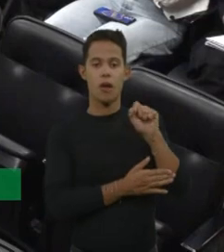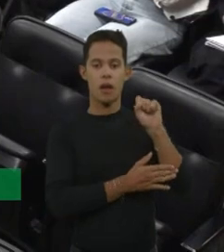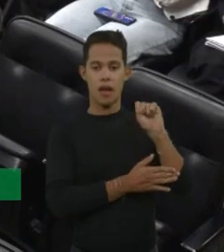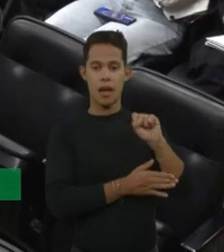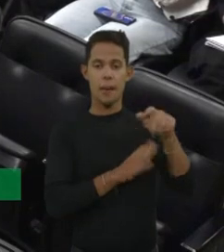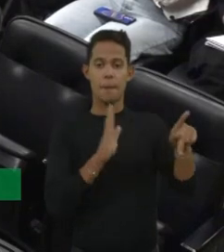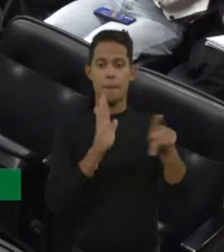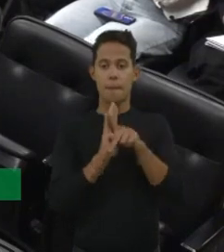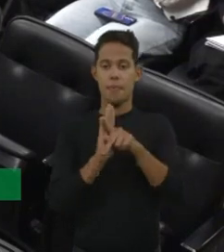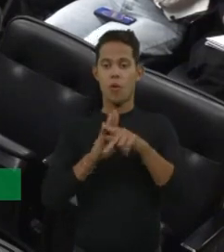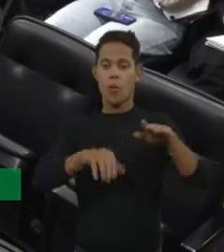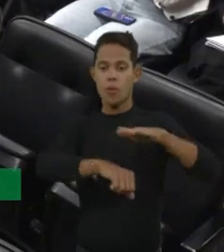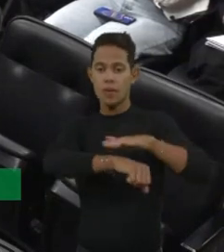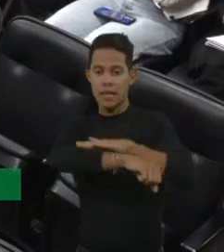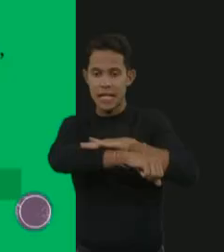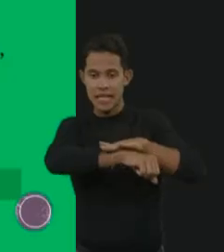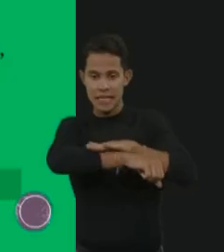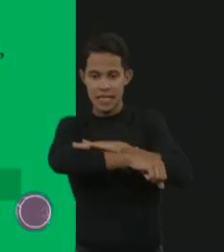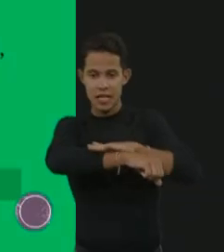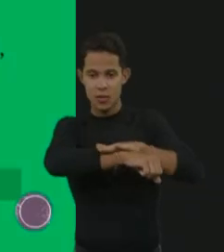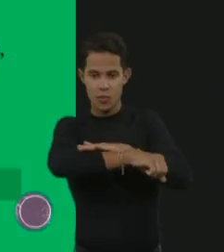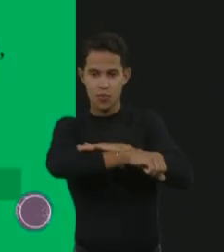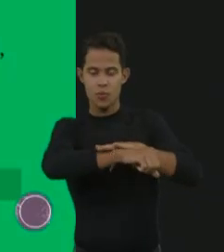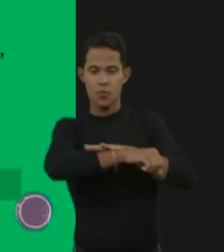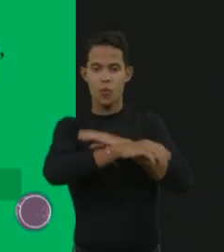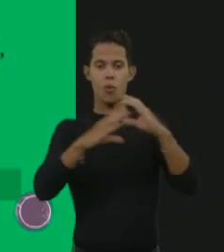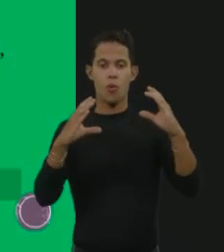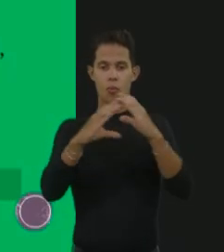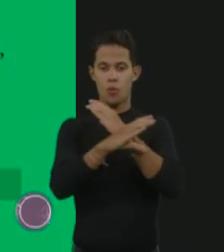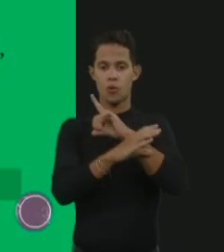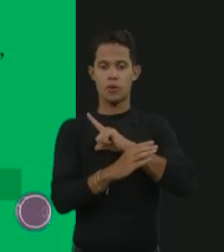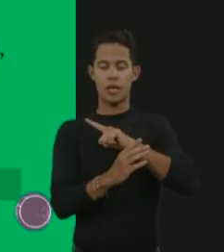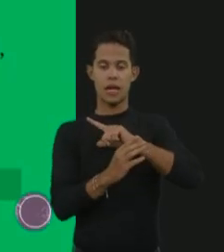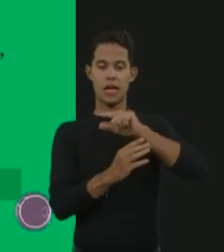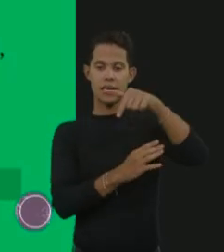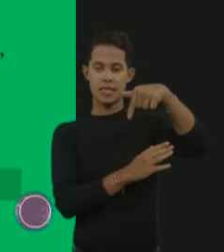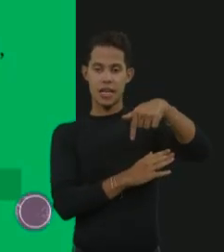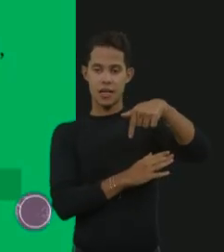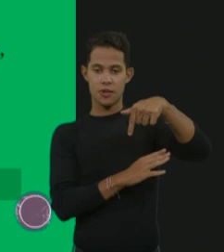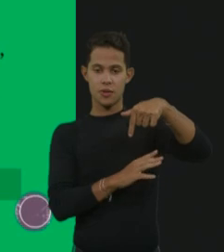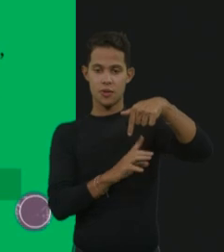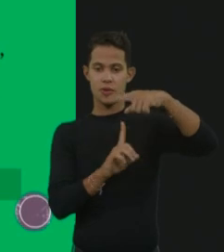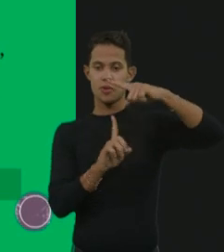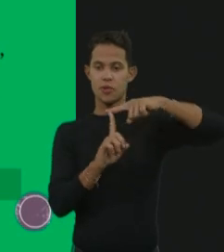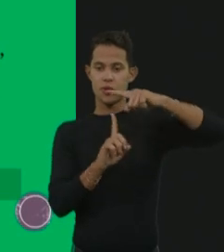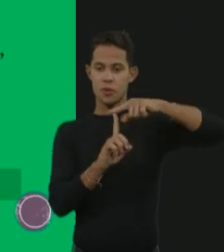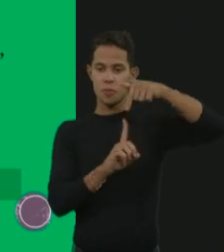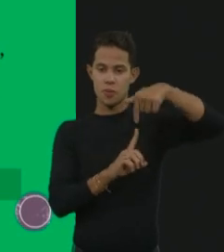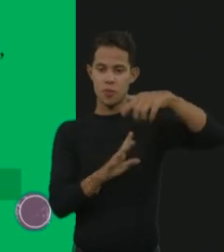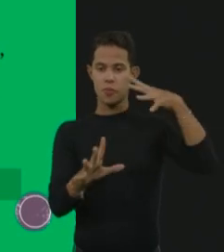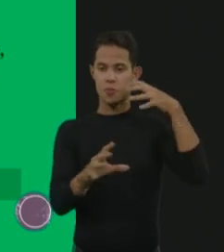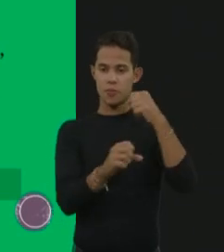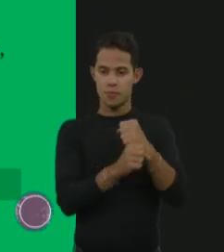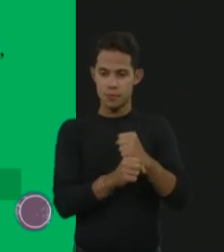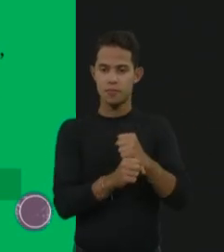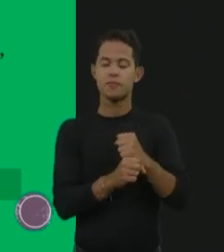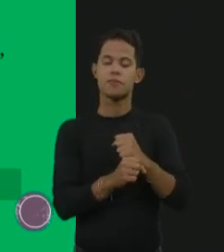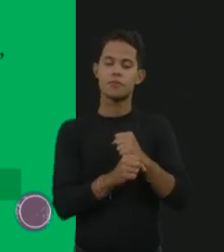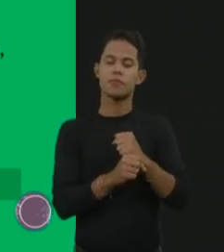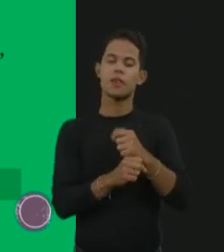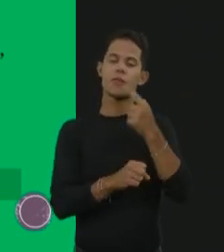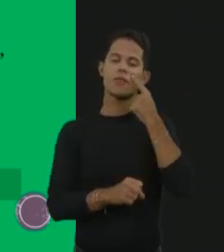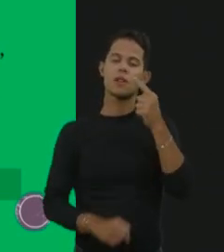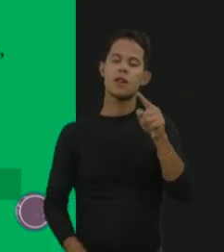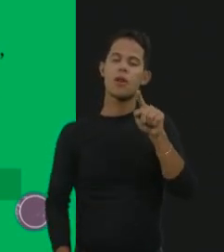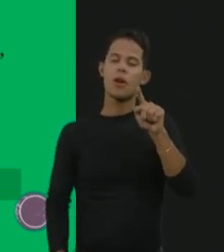de tecido conjuntivo. Eles são, tem sete tipos, tá? E eles são, quando a gente olha na lama, eles